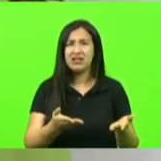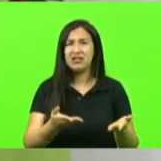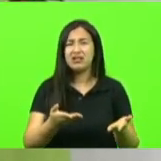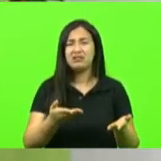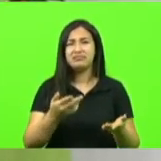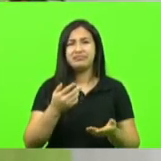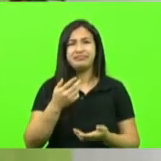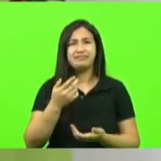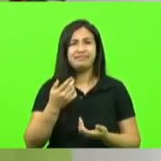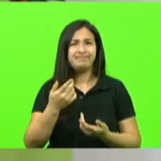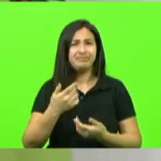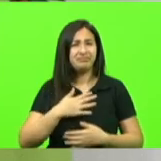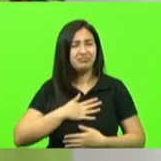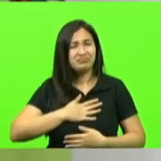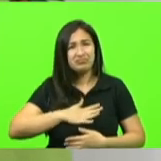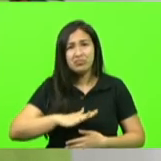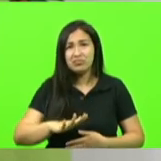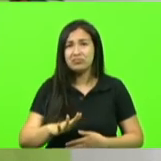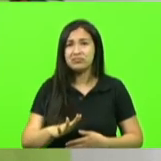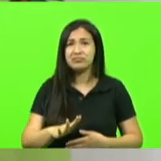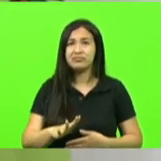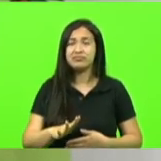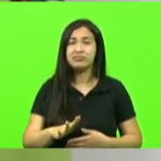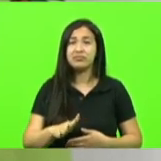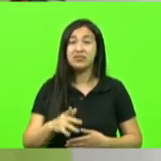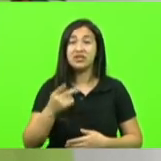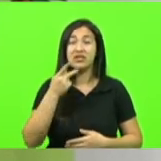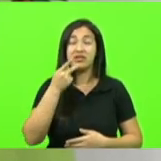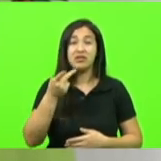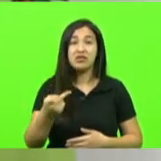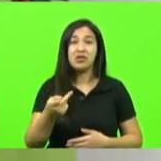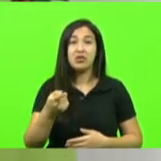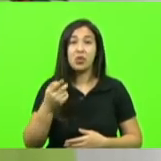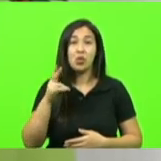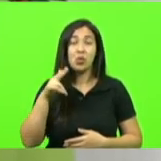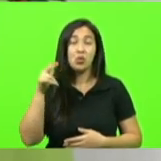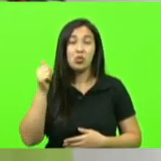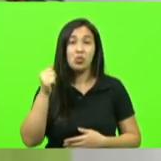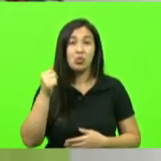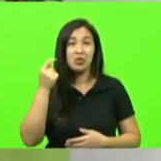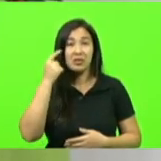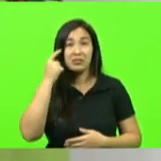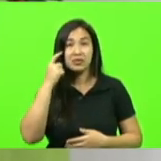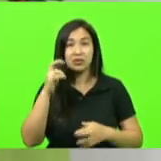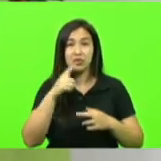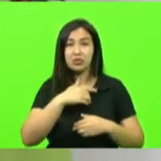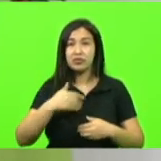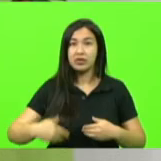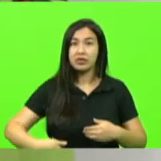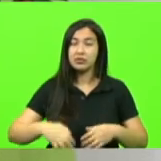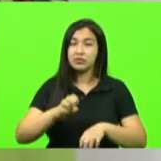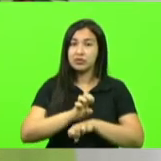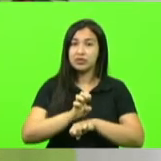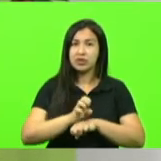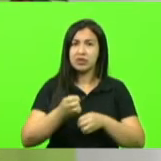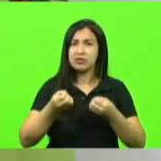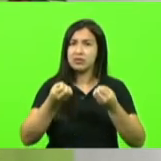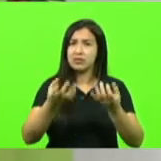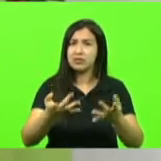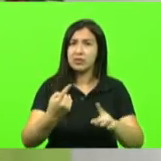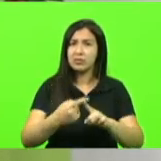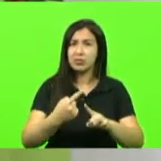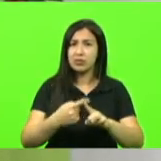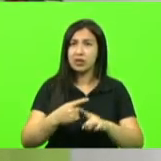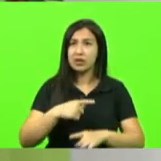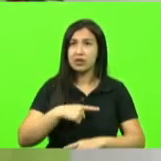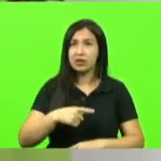reunião que nunca imaginaria ser governador do estado e foi lidado de mão beijada porque votaram do 17